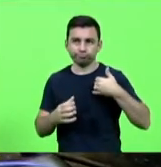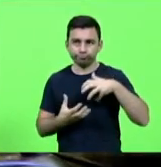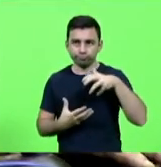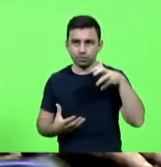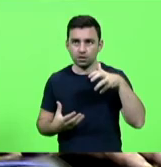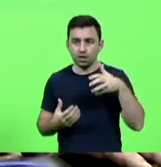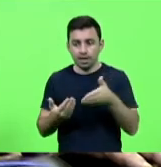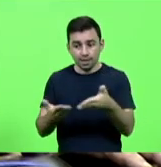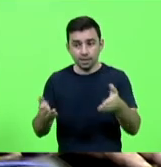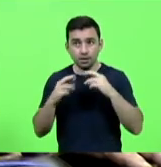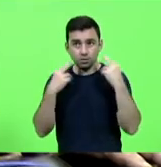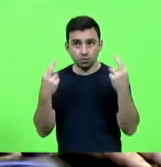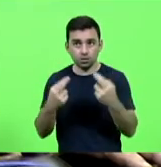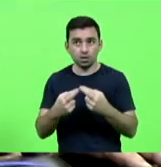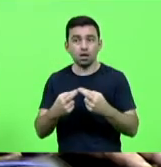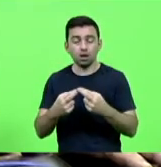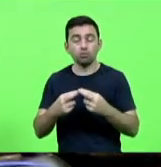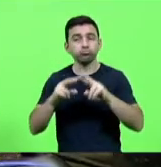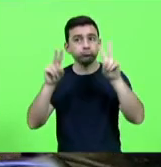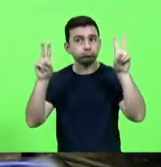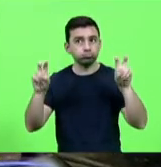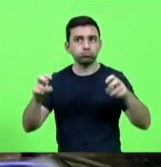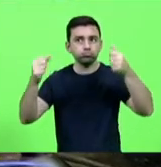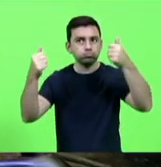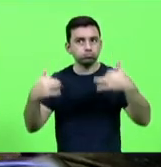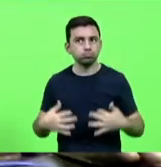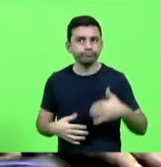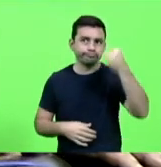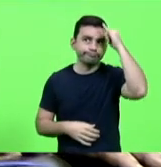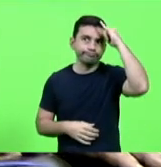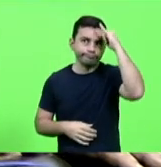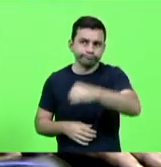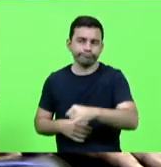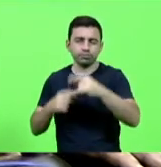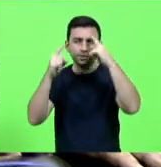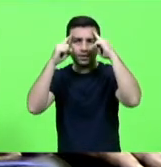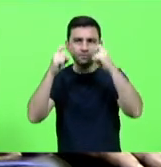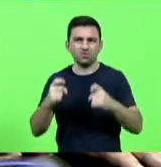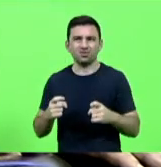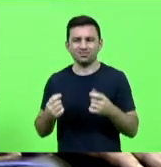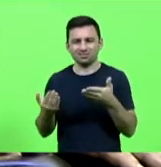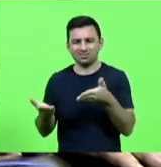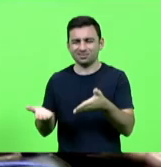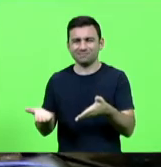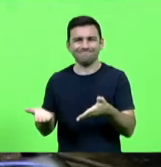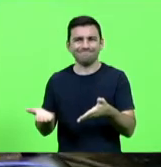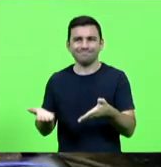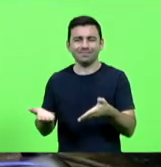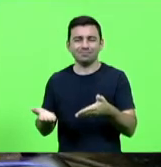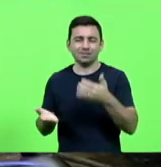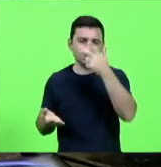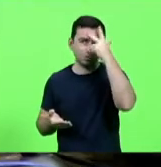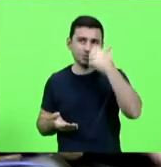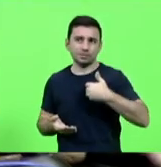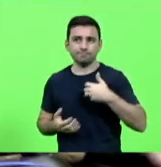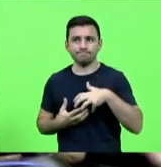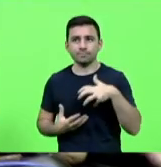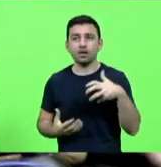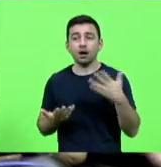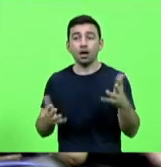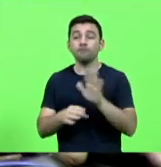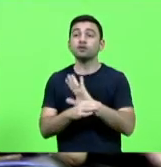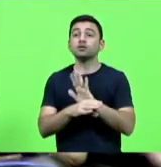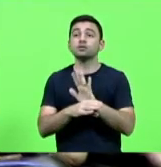onde trataremos desse assunto combater a violência contra os nossos idosos nós temos um vídeo queria até